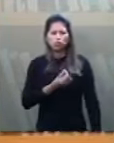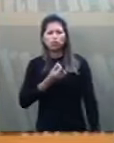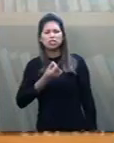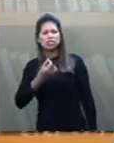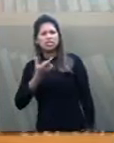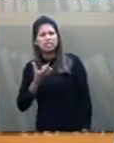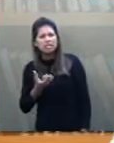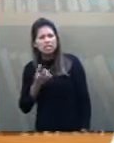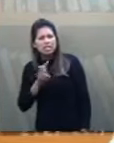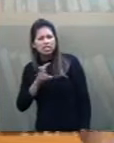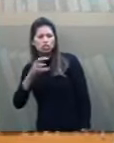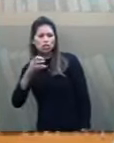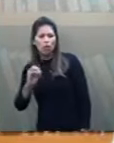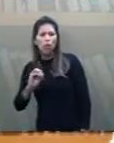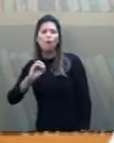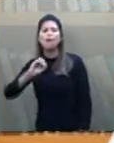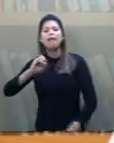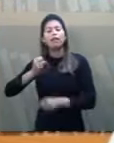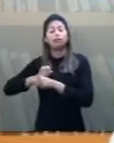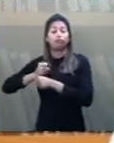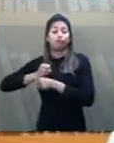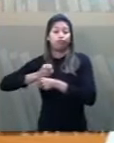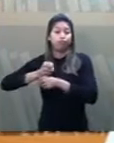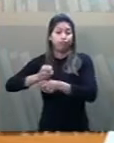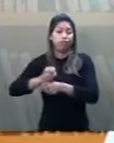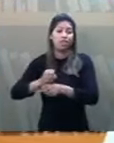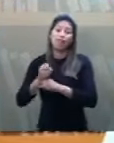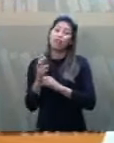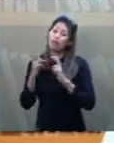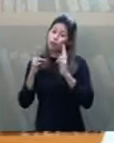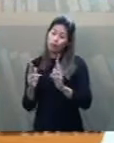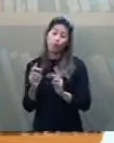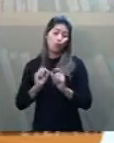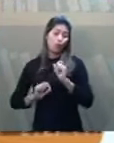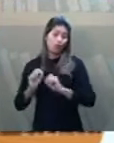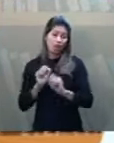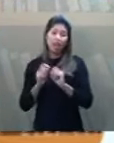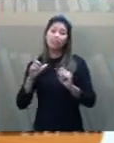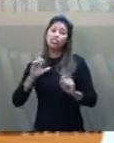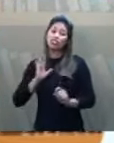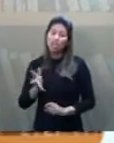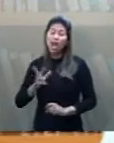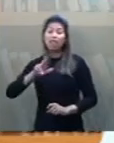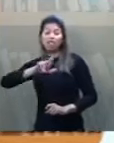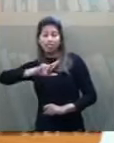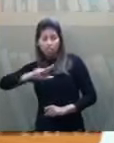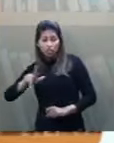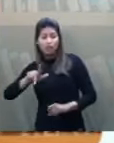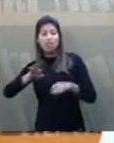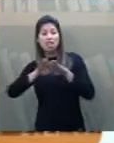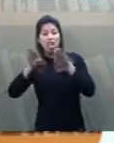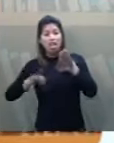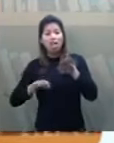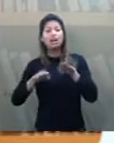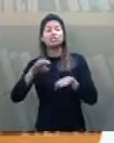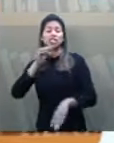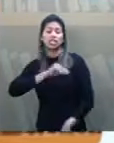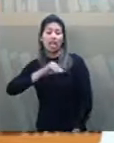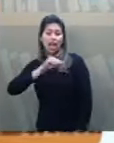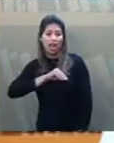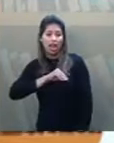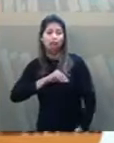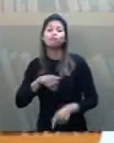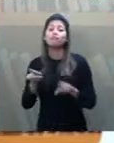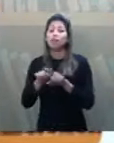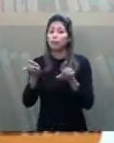a paridade entre homem e mulher em matéria de salário. Além da diferença salarial, o desemprego também na pandemia